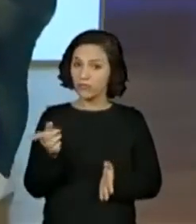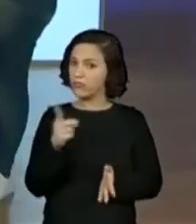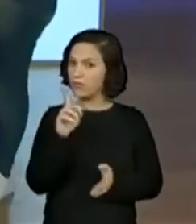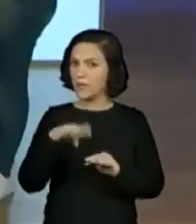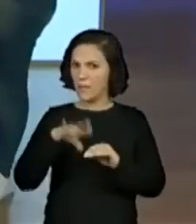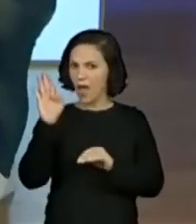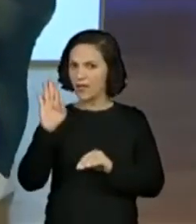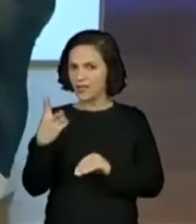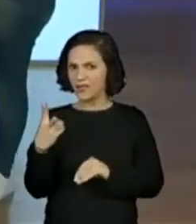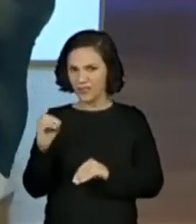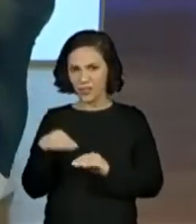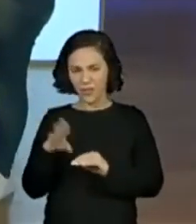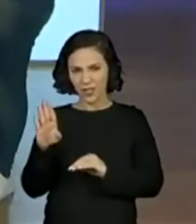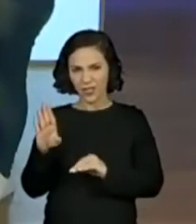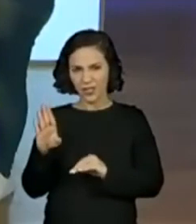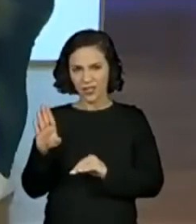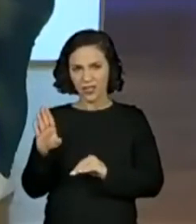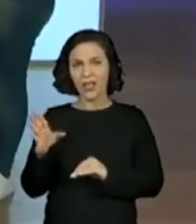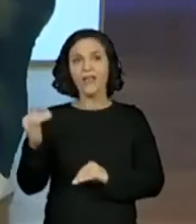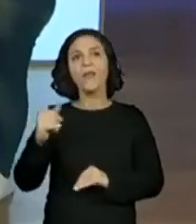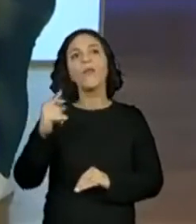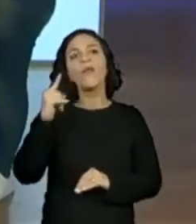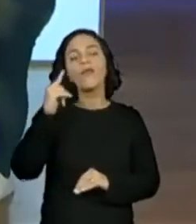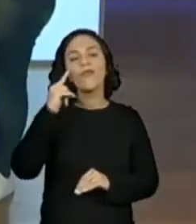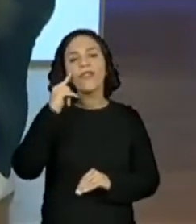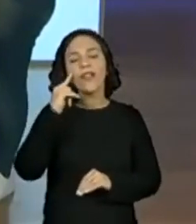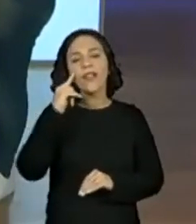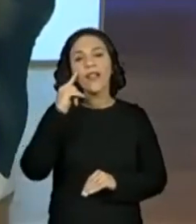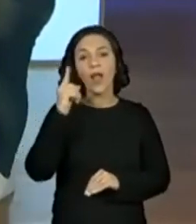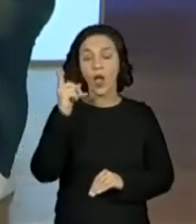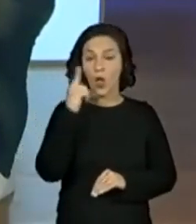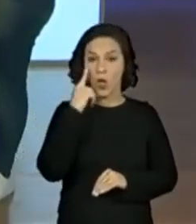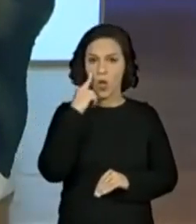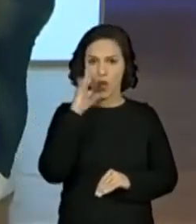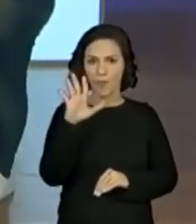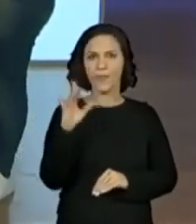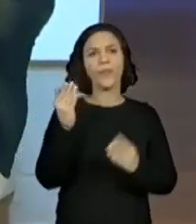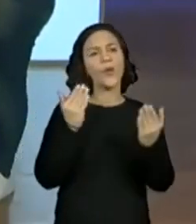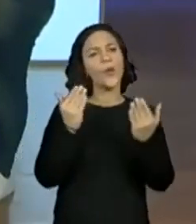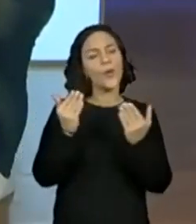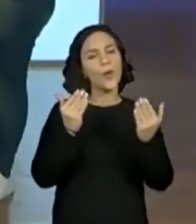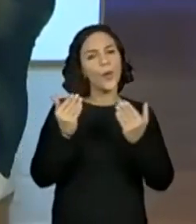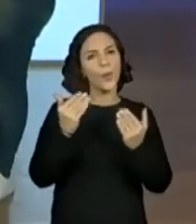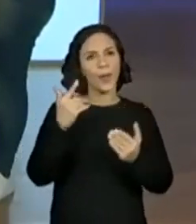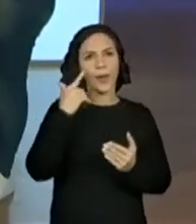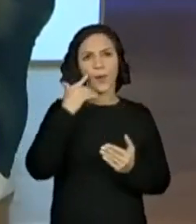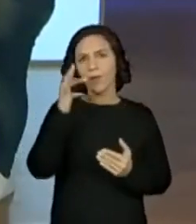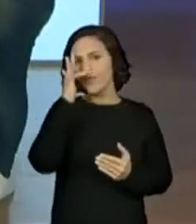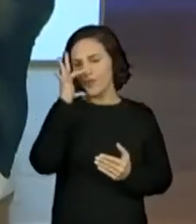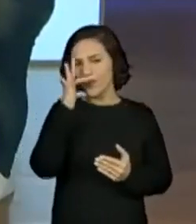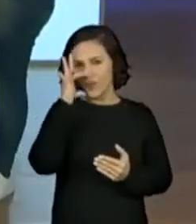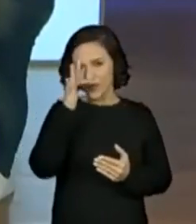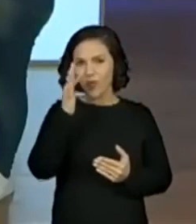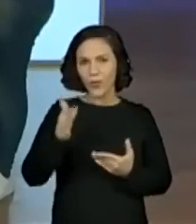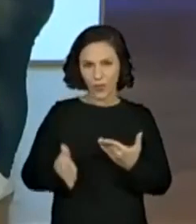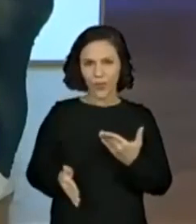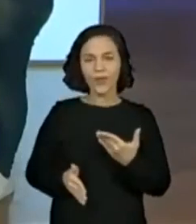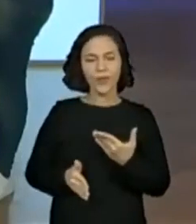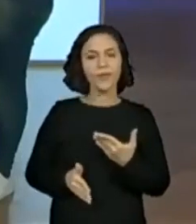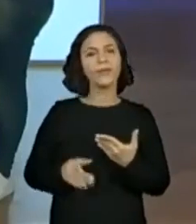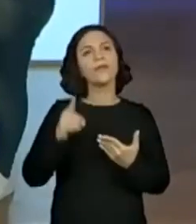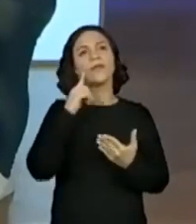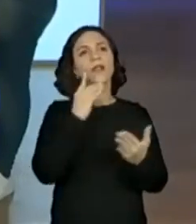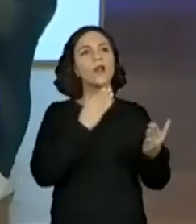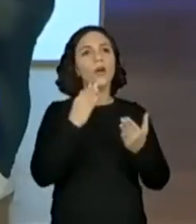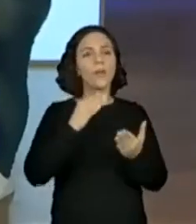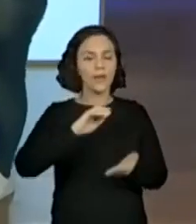mais, mais. Vamos colocar as tampinhas aí para ter... Olhando para as Margaridas, pro... Vamos colocar